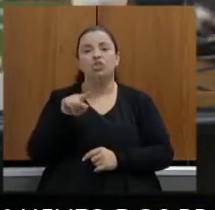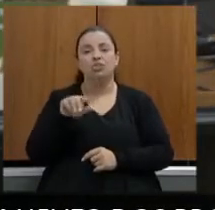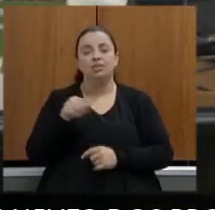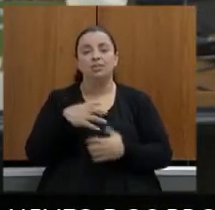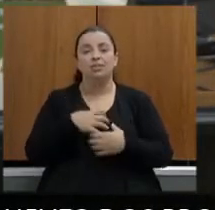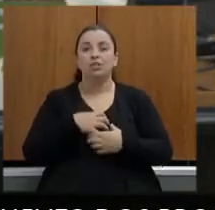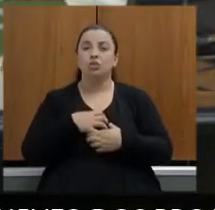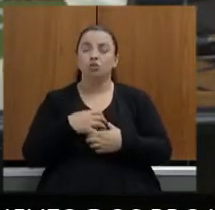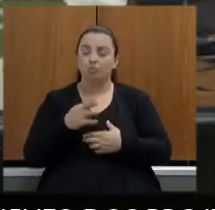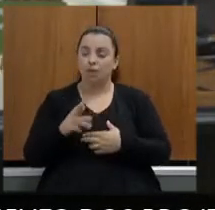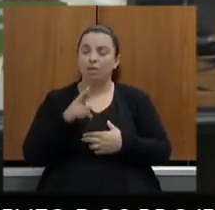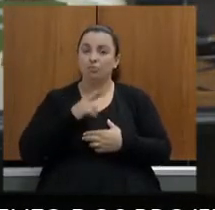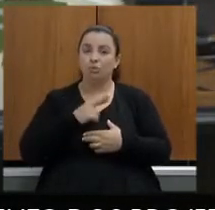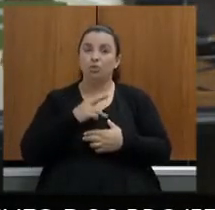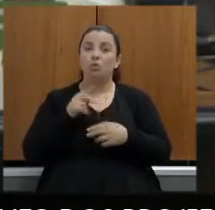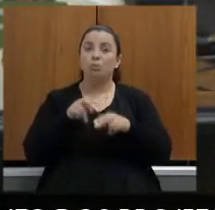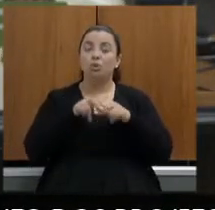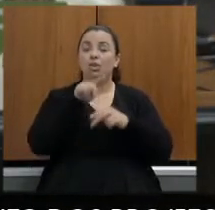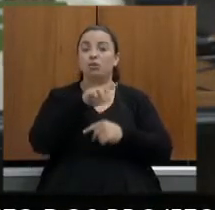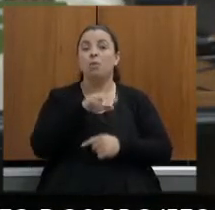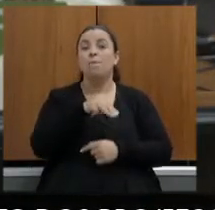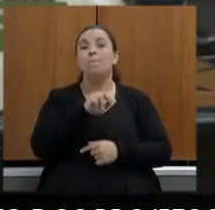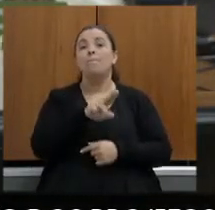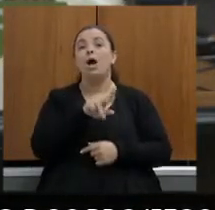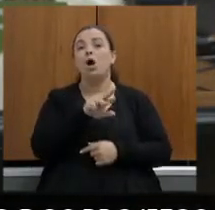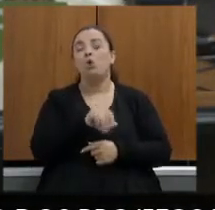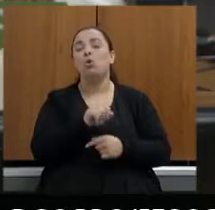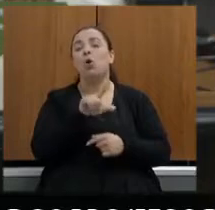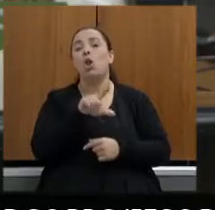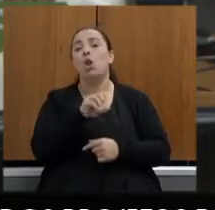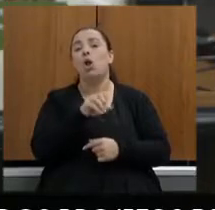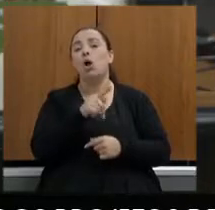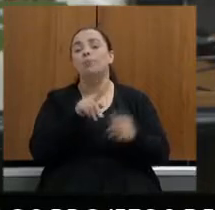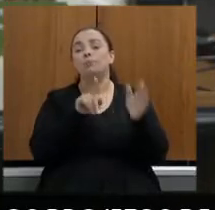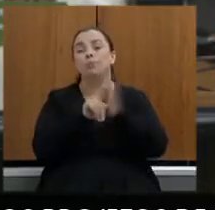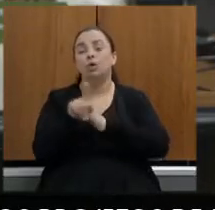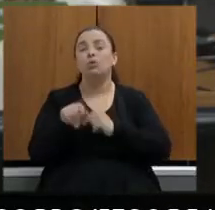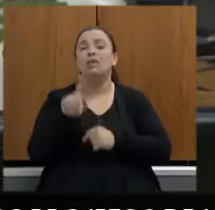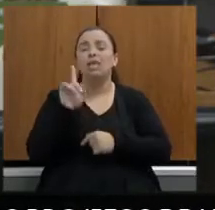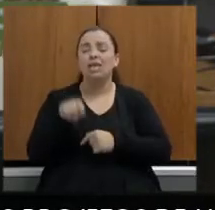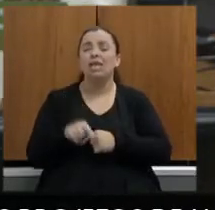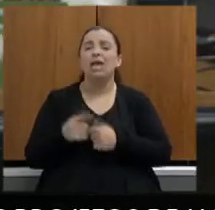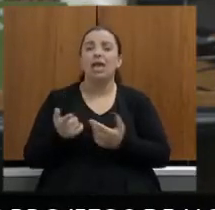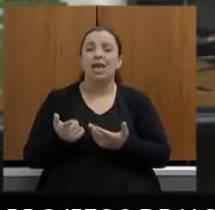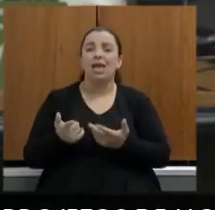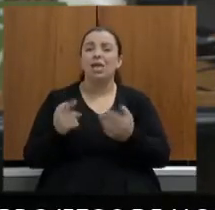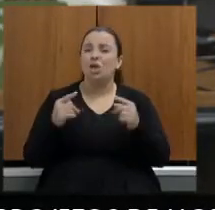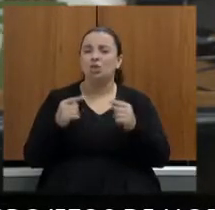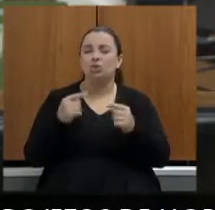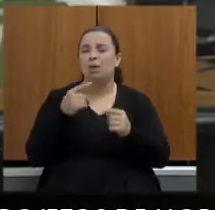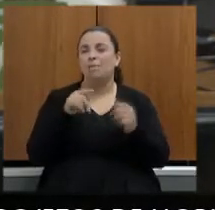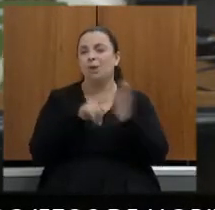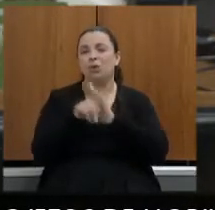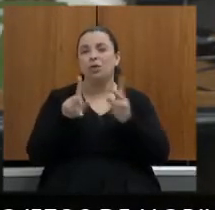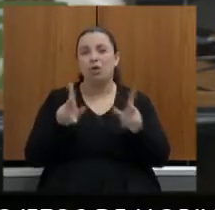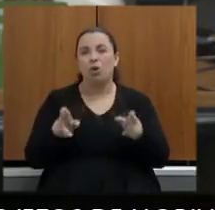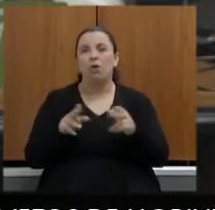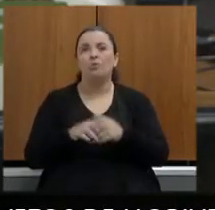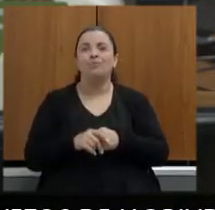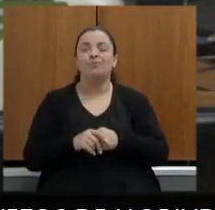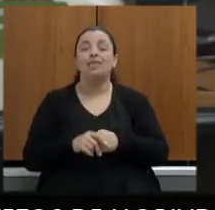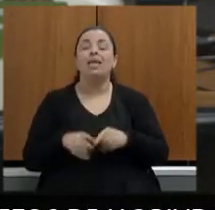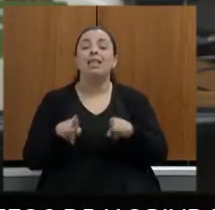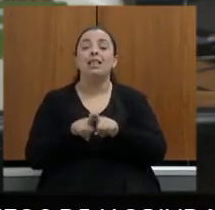pelo questionamento do Mauro Lopes que faria jus ao questionamento dela ficou aqui lá de